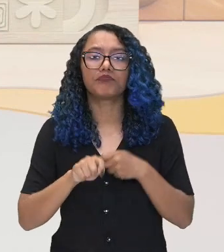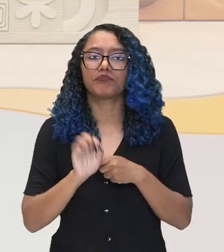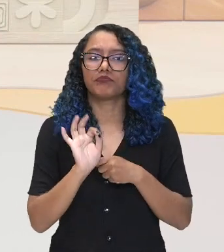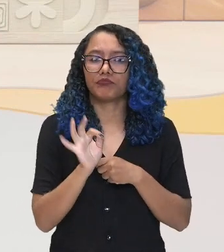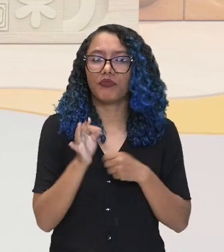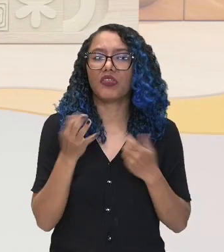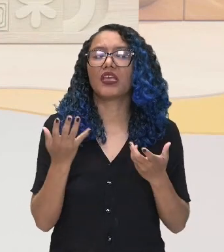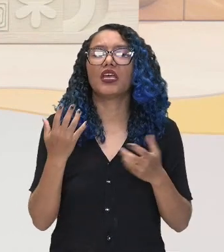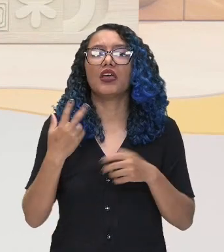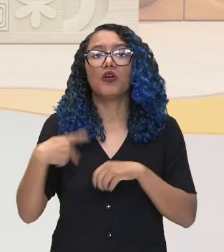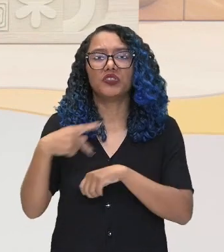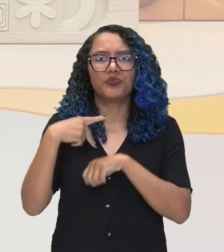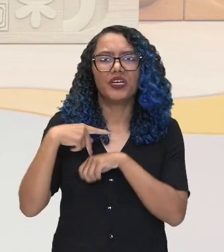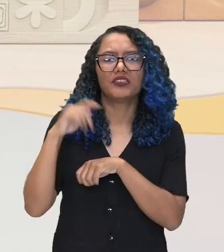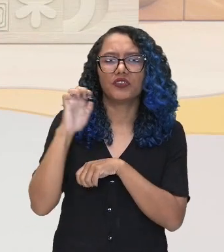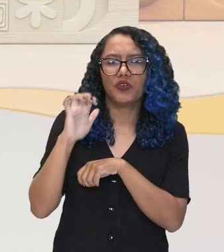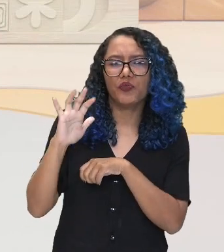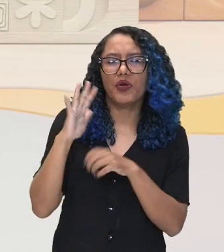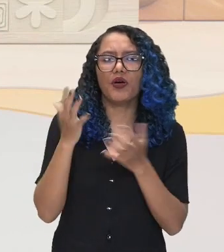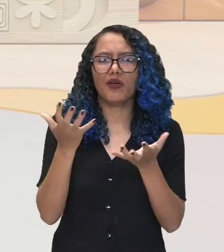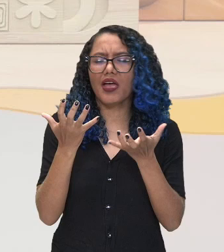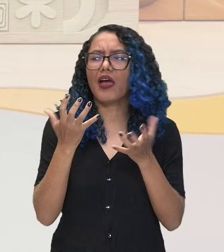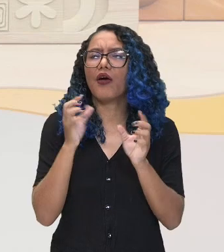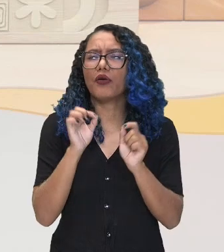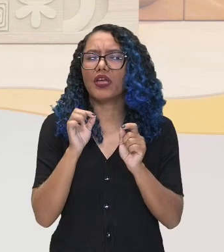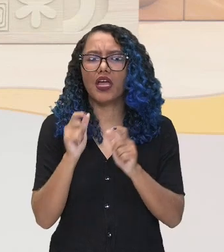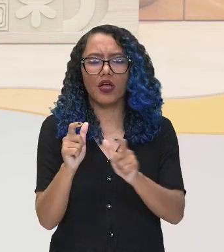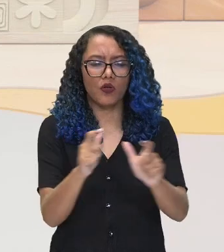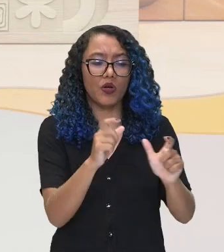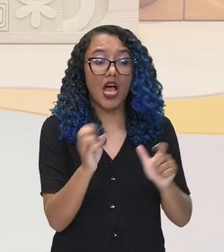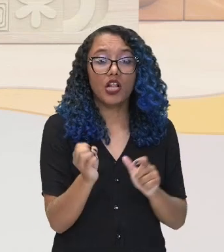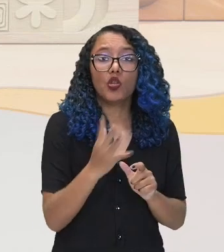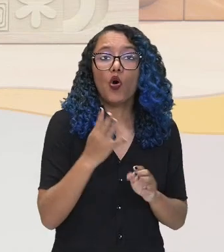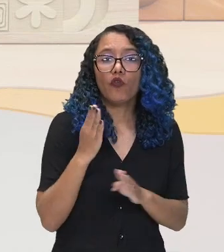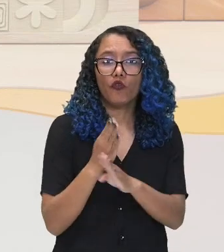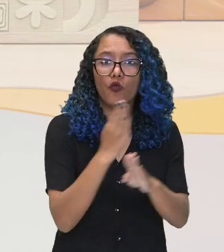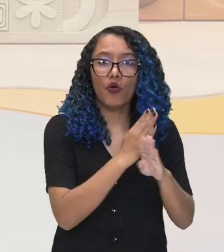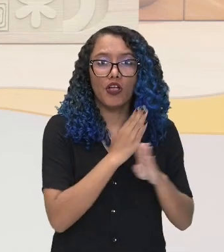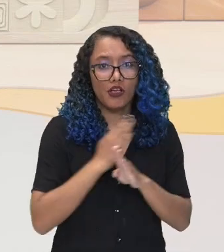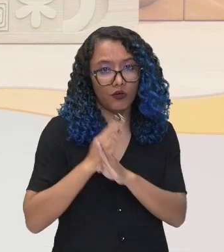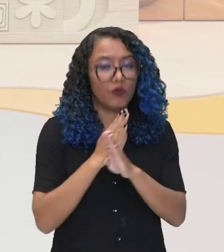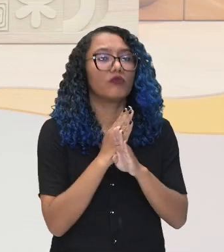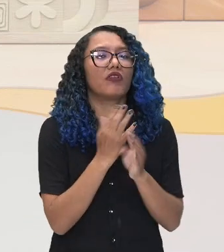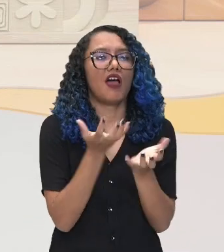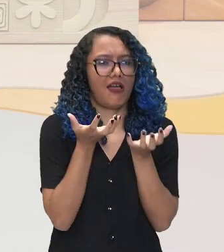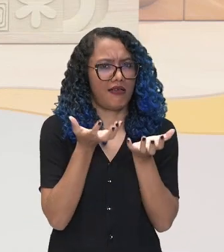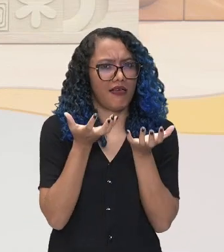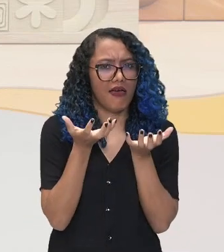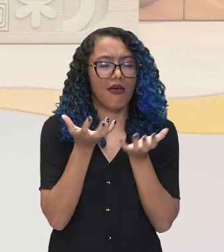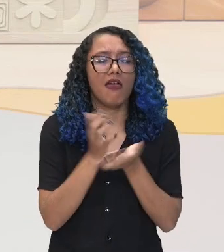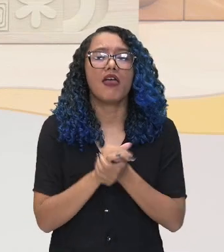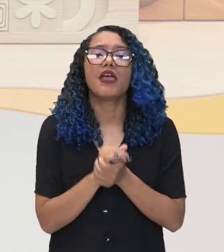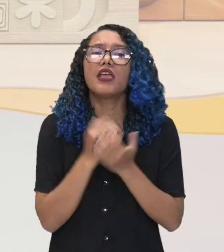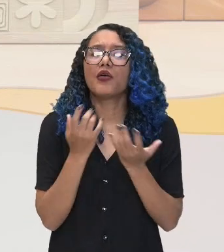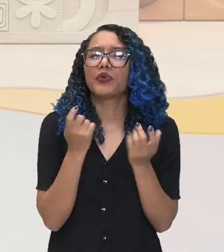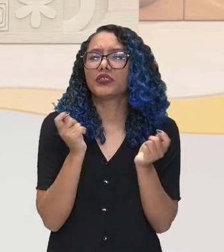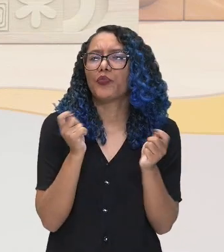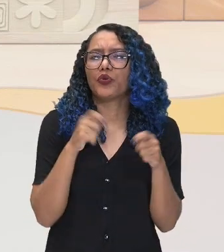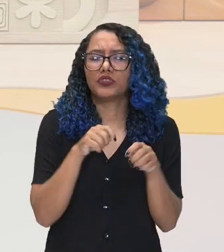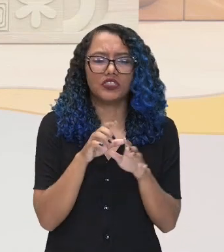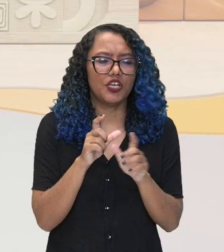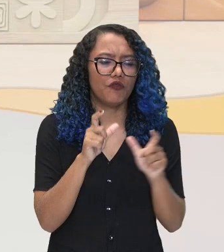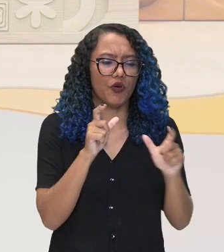europeias estavam em busca de novos territórios. Estavam ali encontrando novos locais. E para ter posse desses